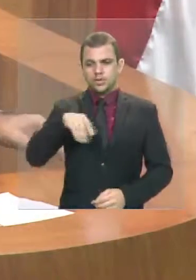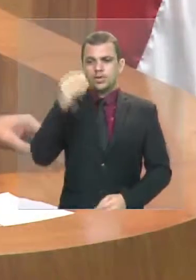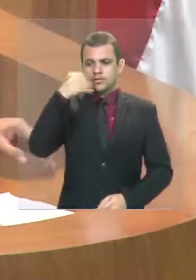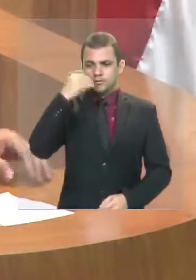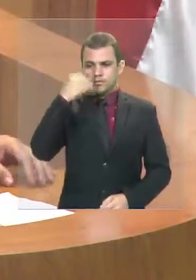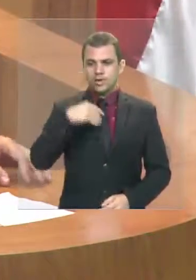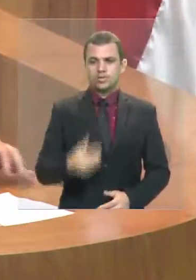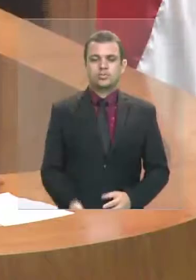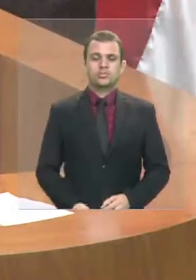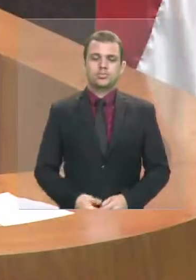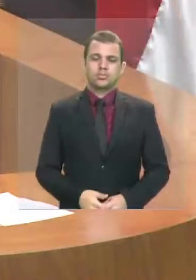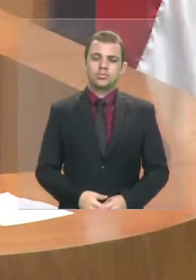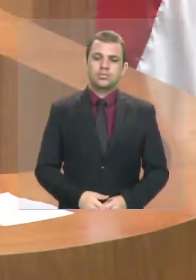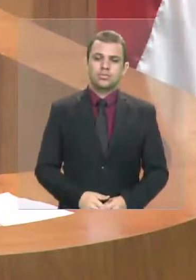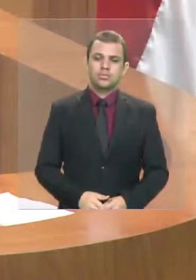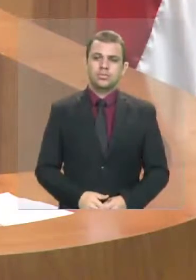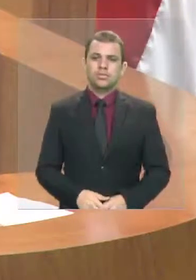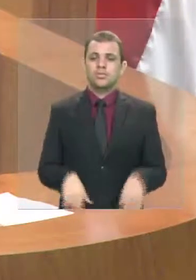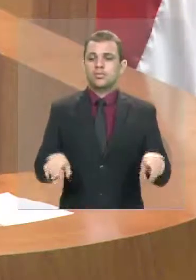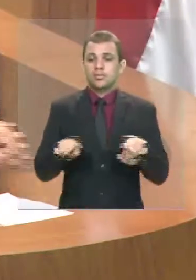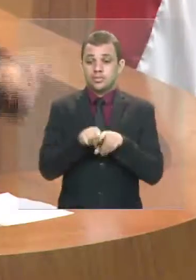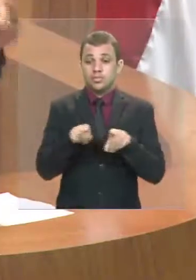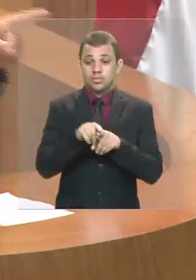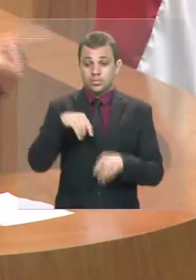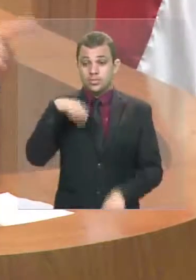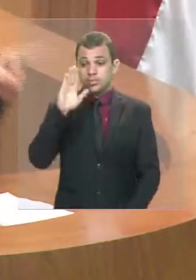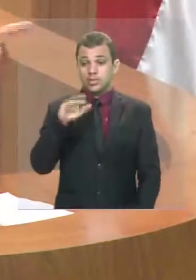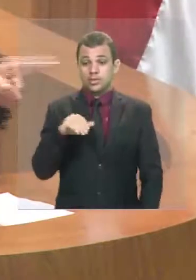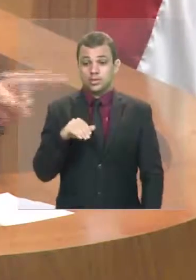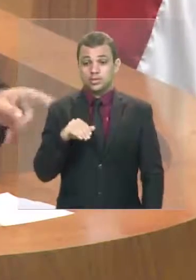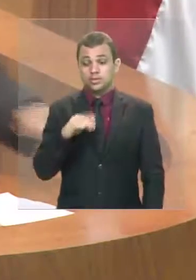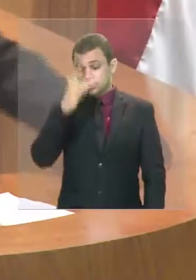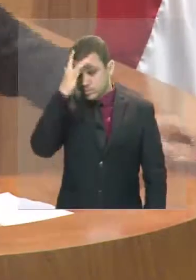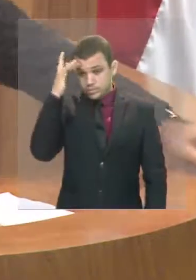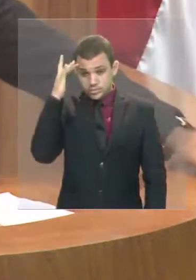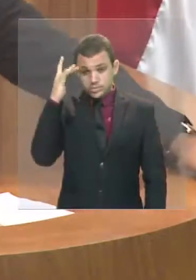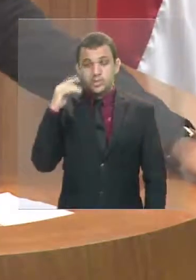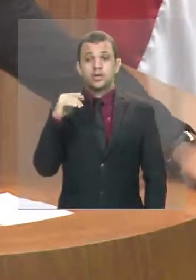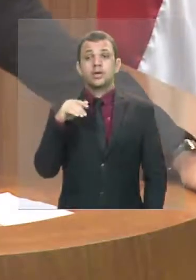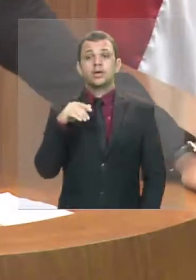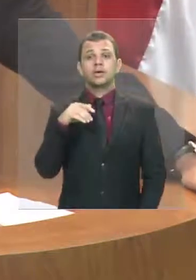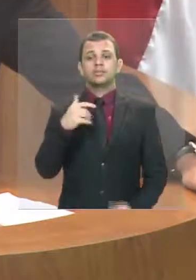fracassado. E mais, quem age com infantilidade,